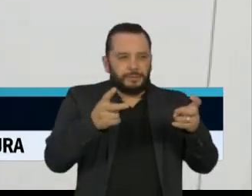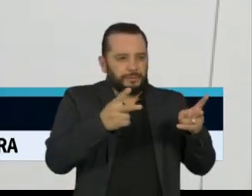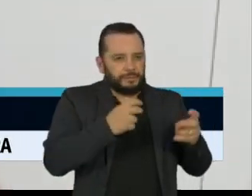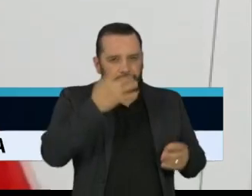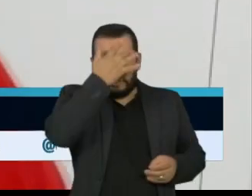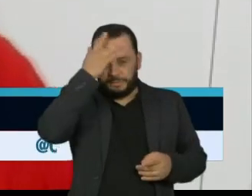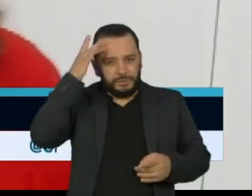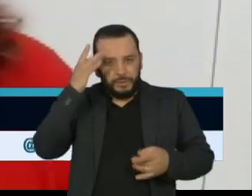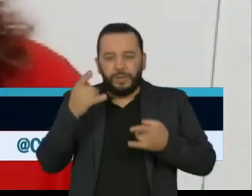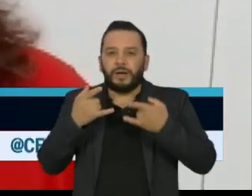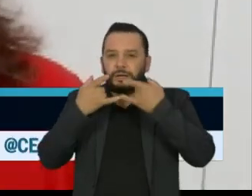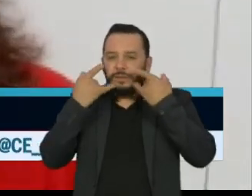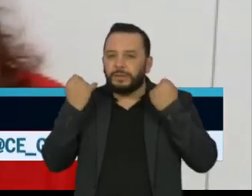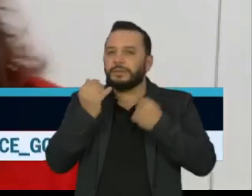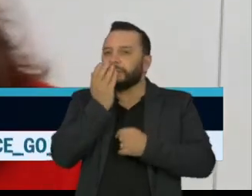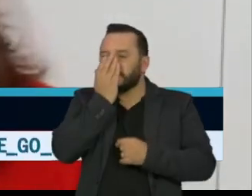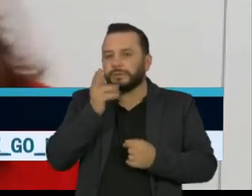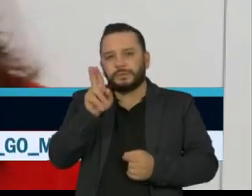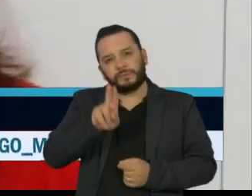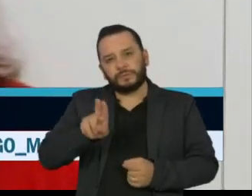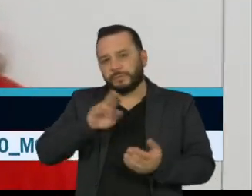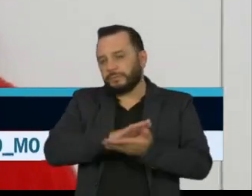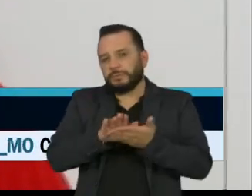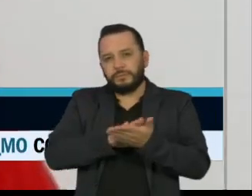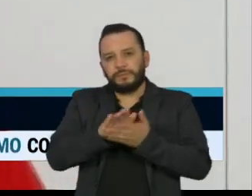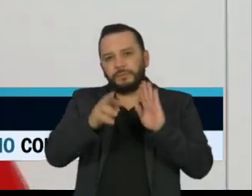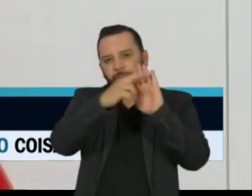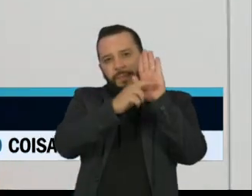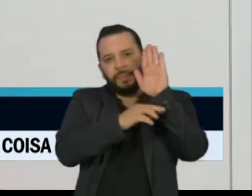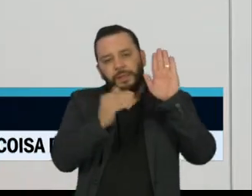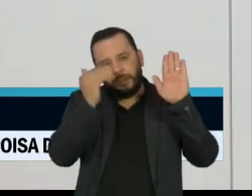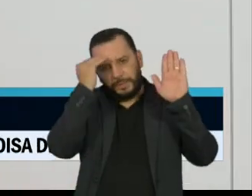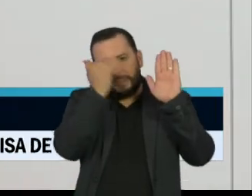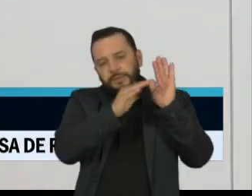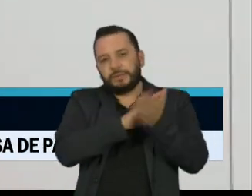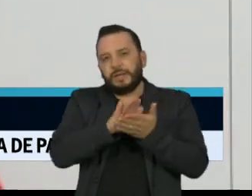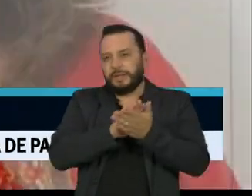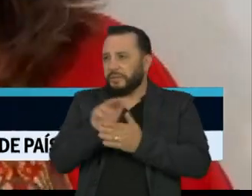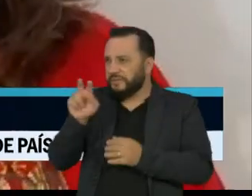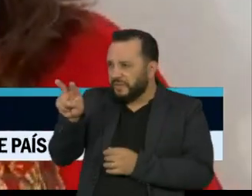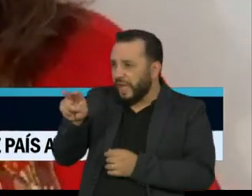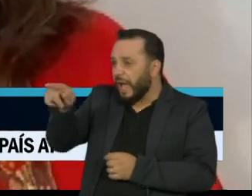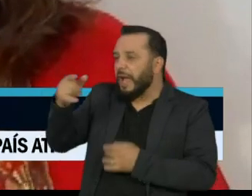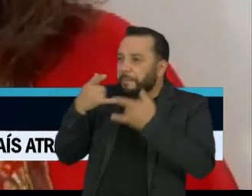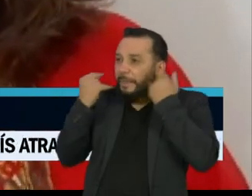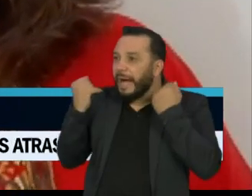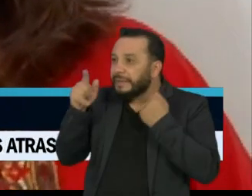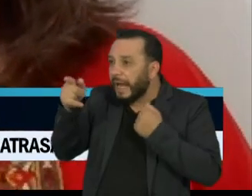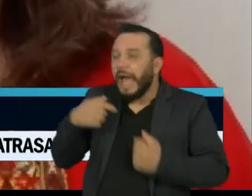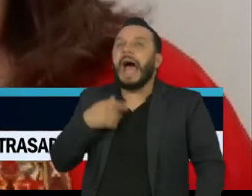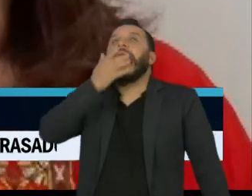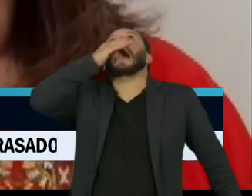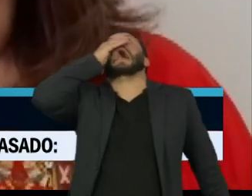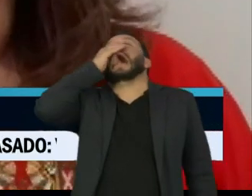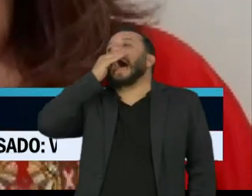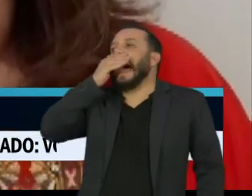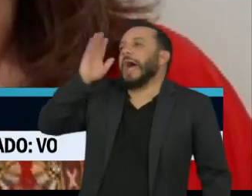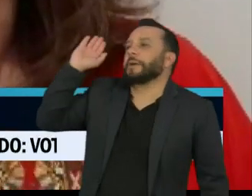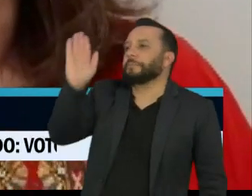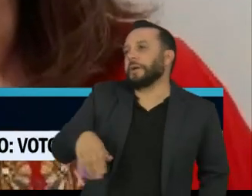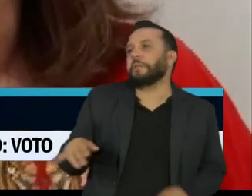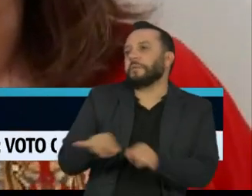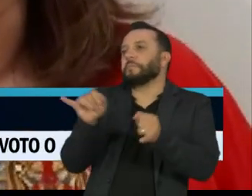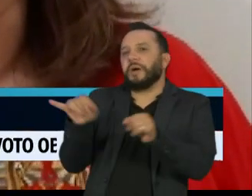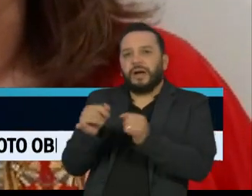usam, não utilizam as regras, que ridicularizam as pessoas que estão usando máscara. Muitas pessoas até estão levando na brincadeira,